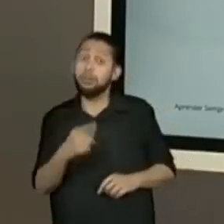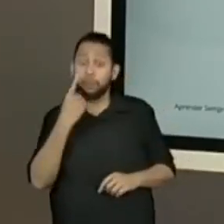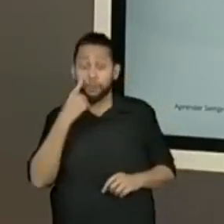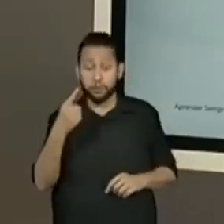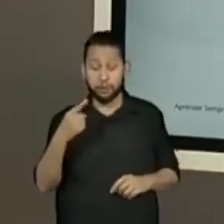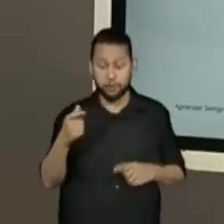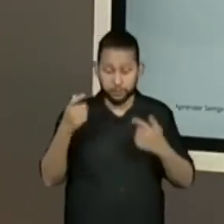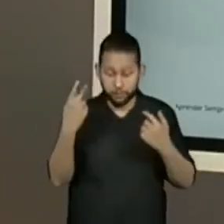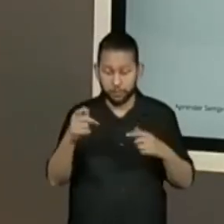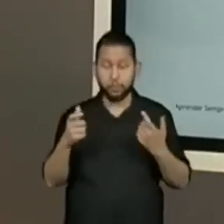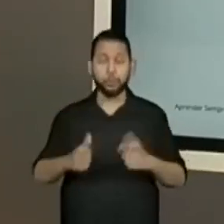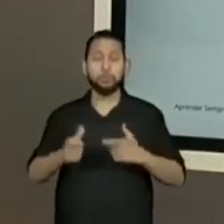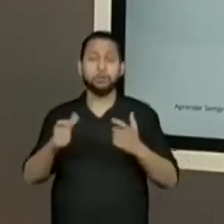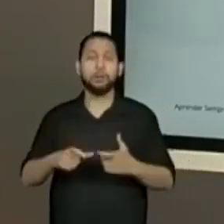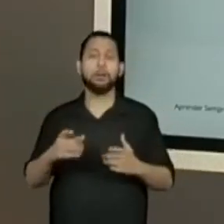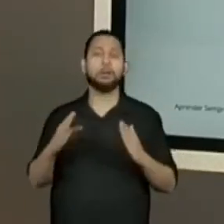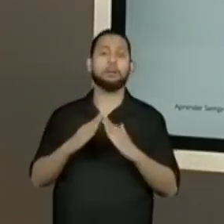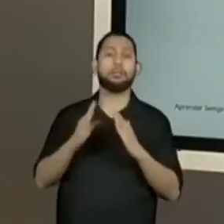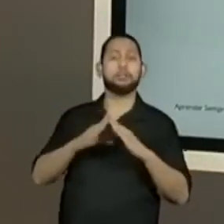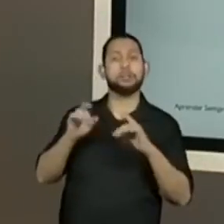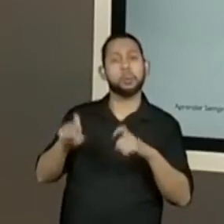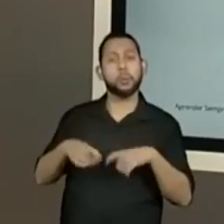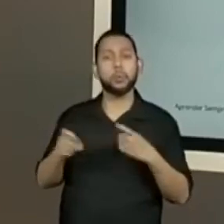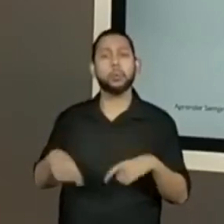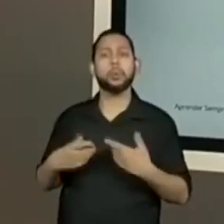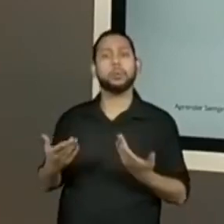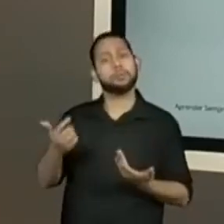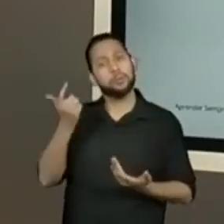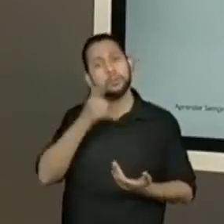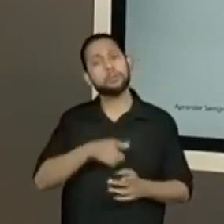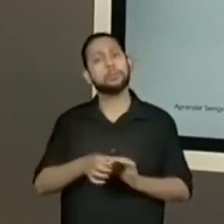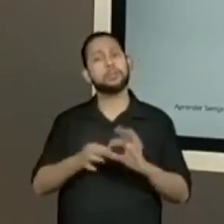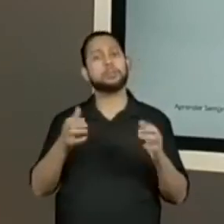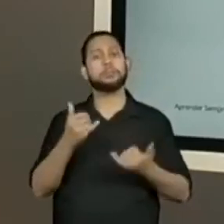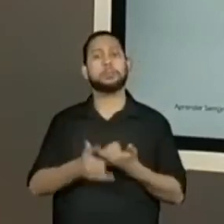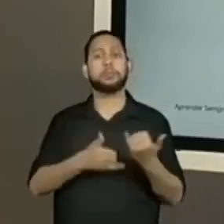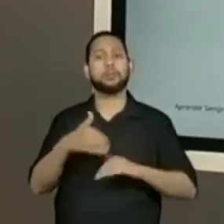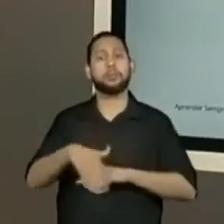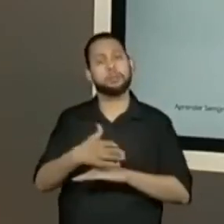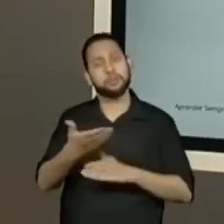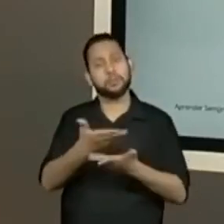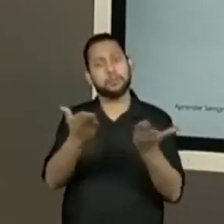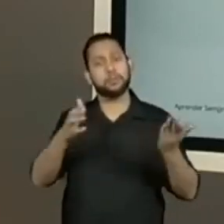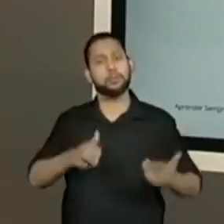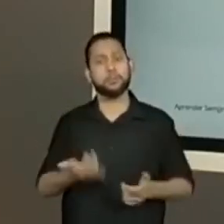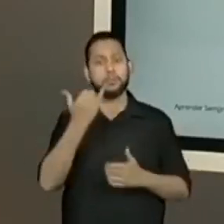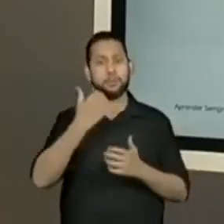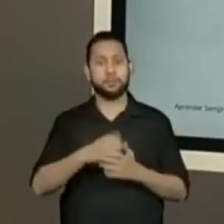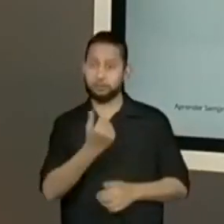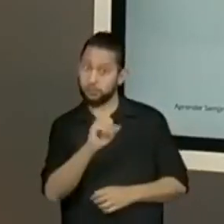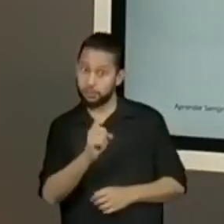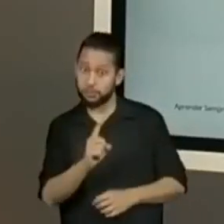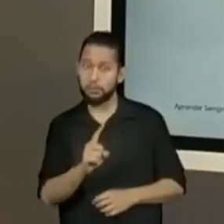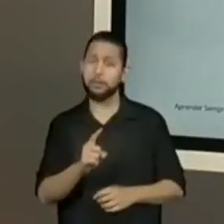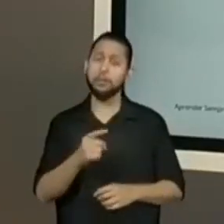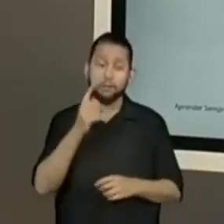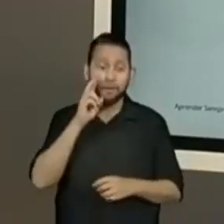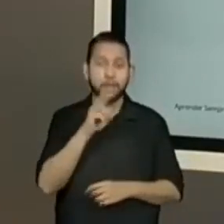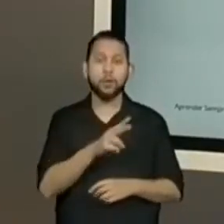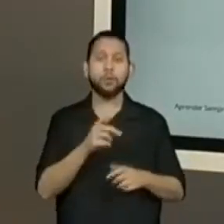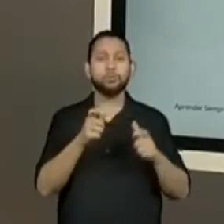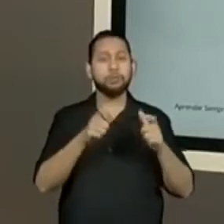local, se você mora no interior, mora num local que você consiga brincar na rua, aproveite. Caso não, procura um lugar